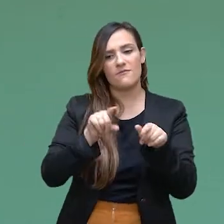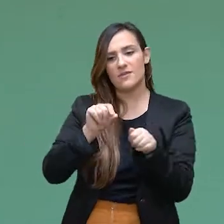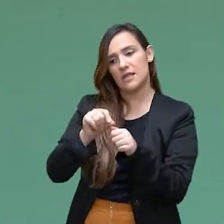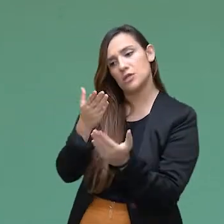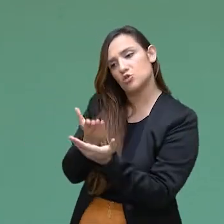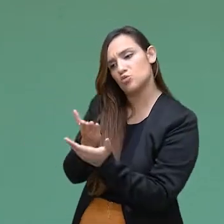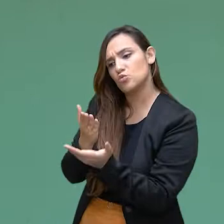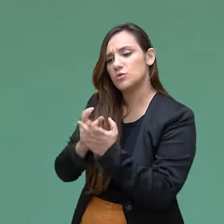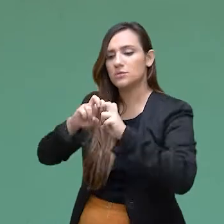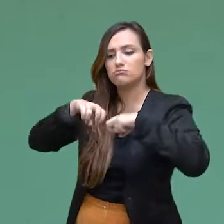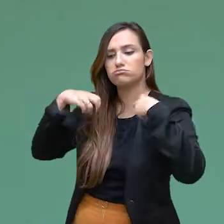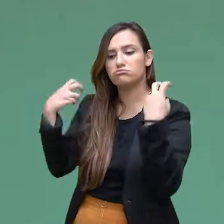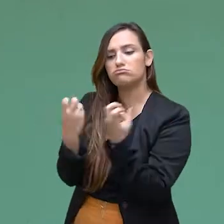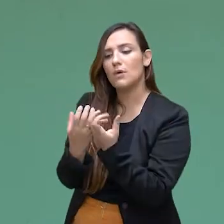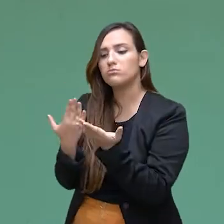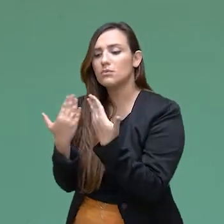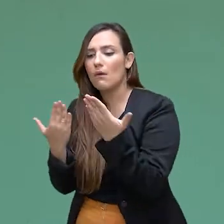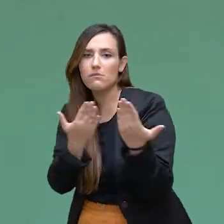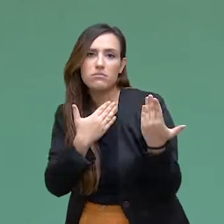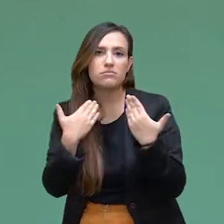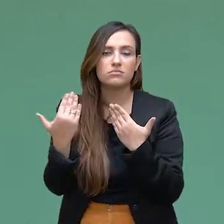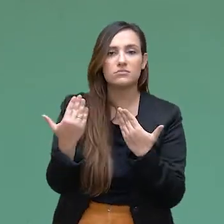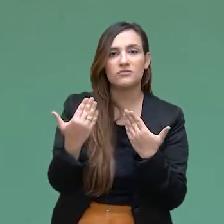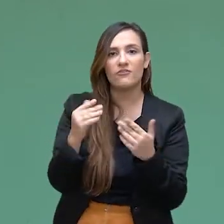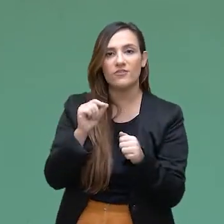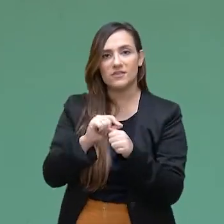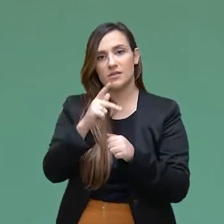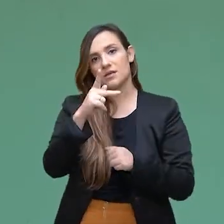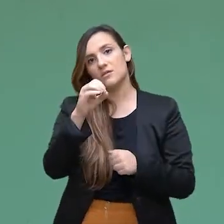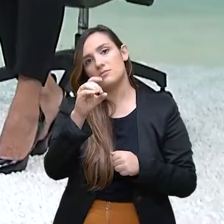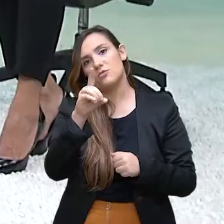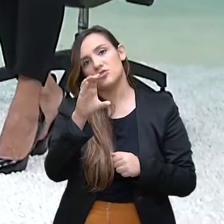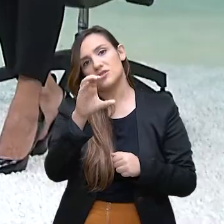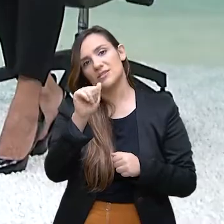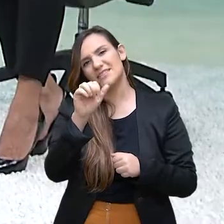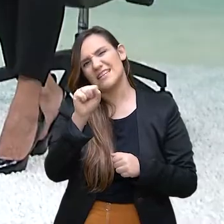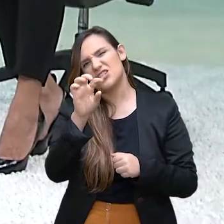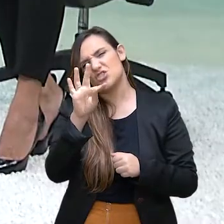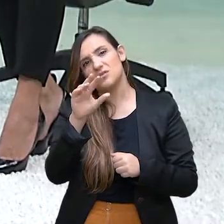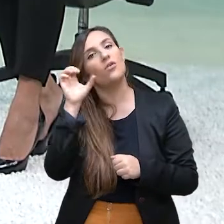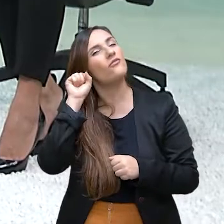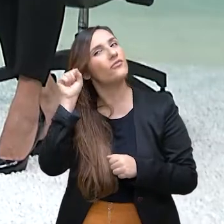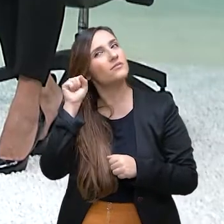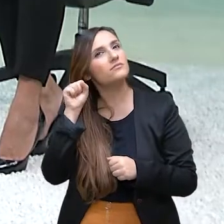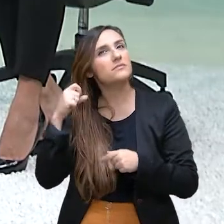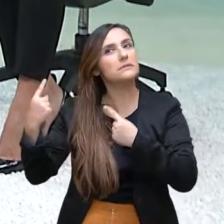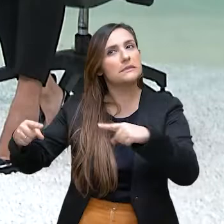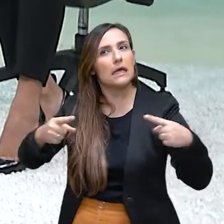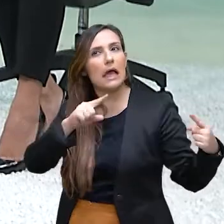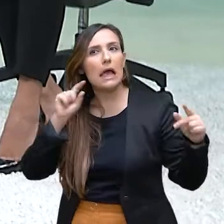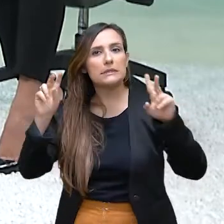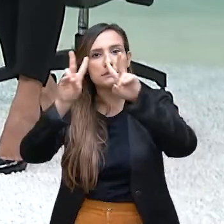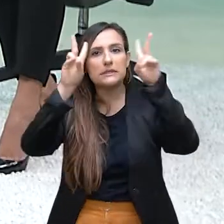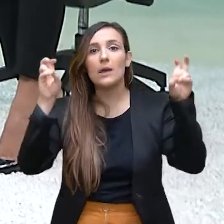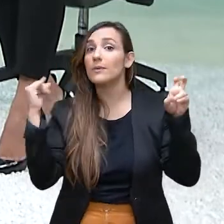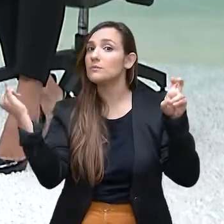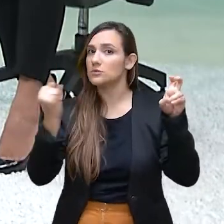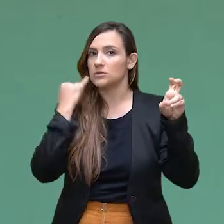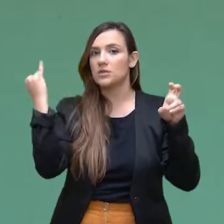estudos, rodas de conversas, fazer um podcast nosso dentro da instituição para discutir assuntos